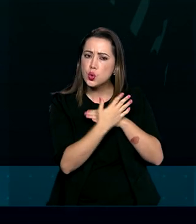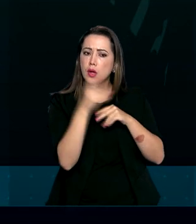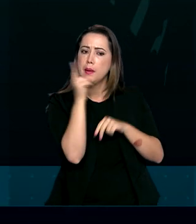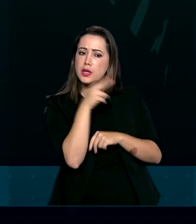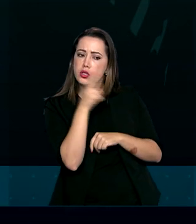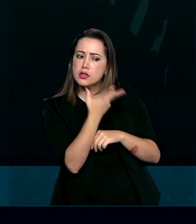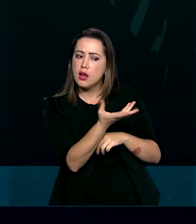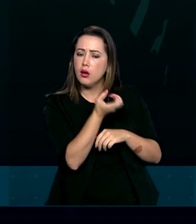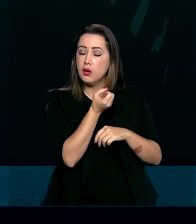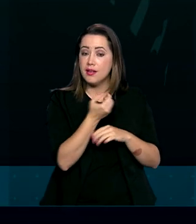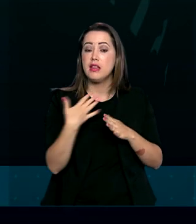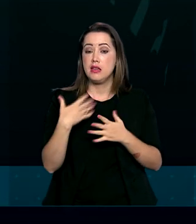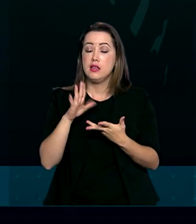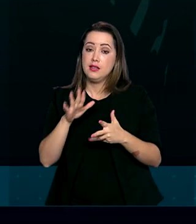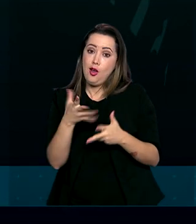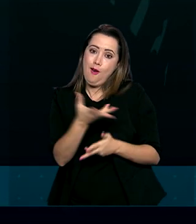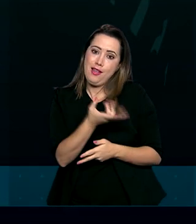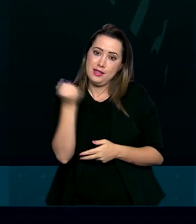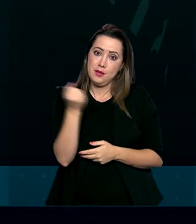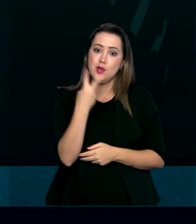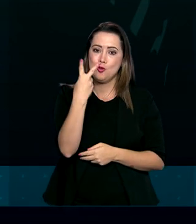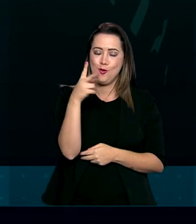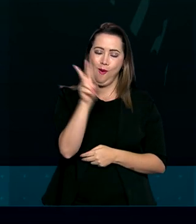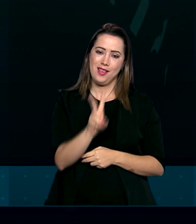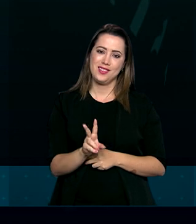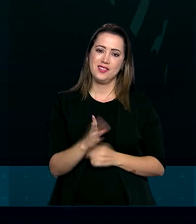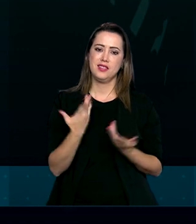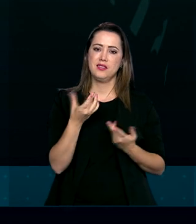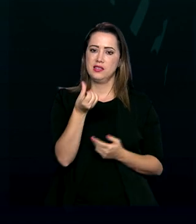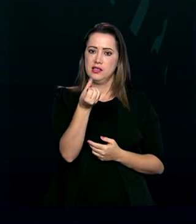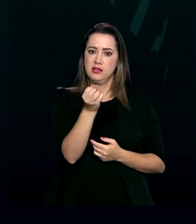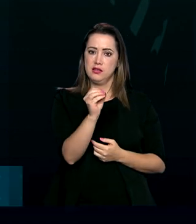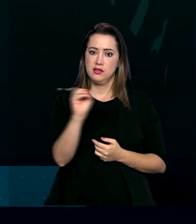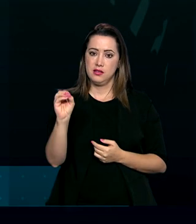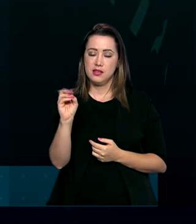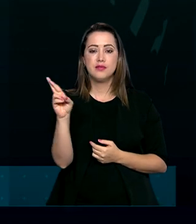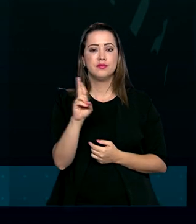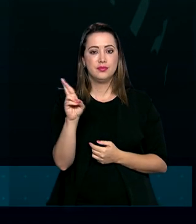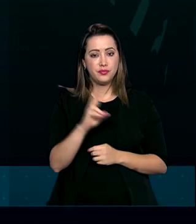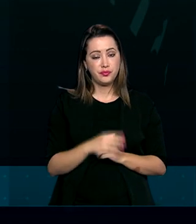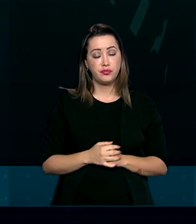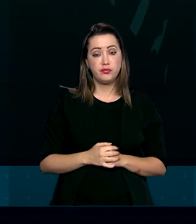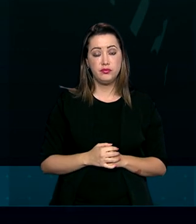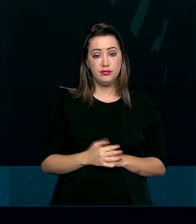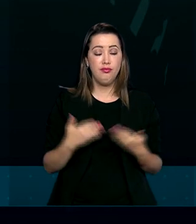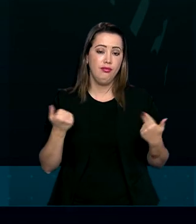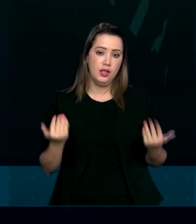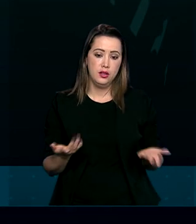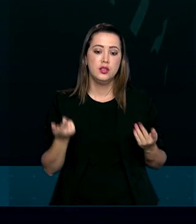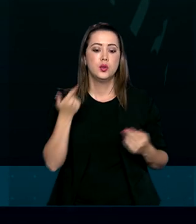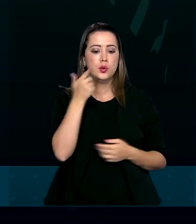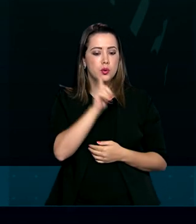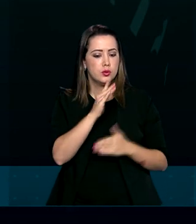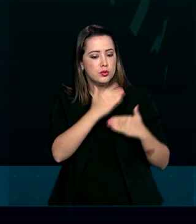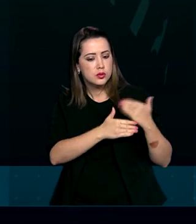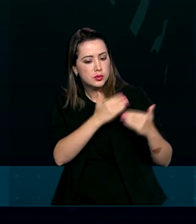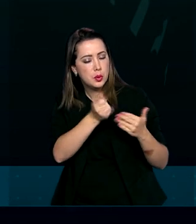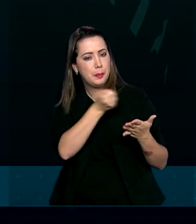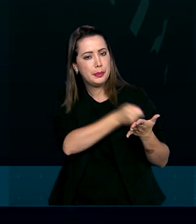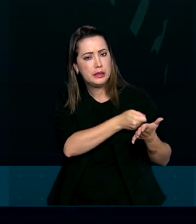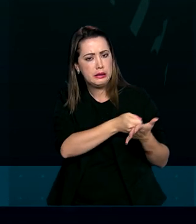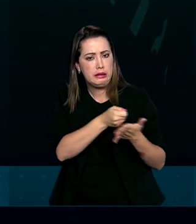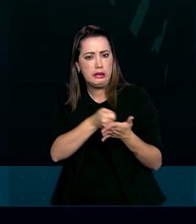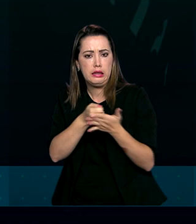recebi até então as duas parcelas, no valor de 600 reais cada uma. E com isso eu consegui manter algumas